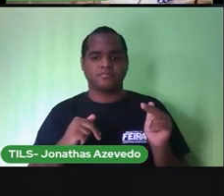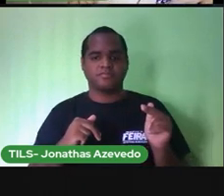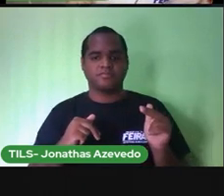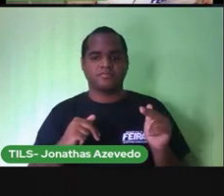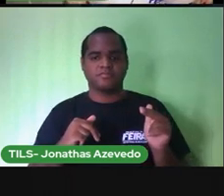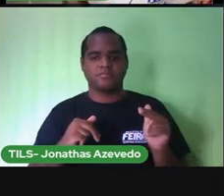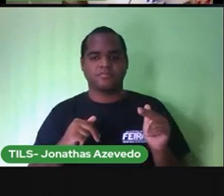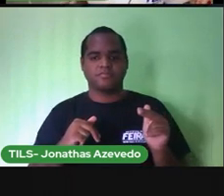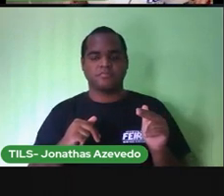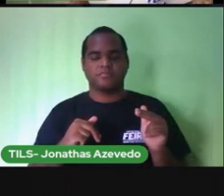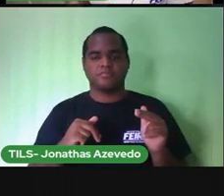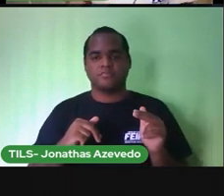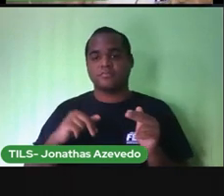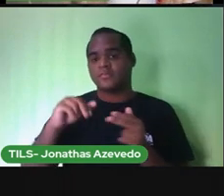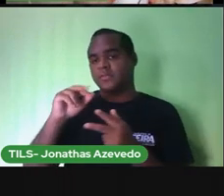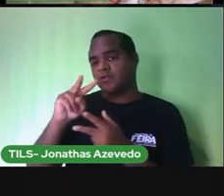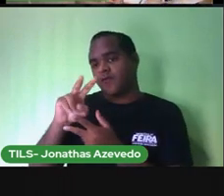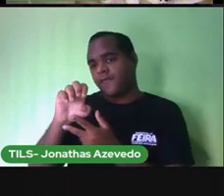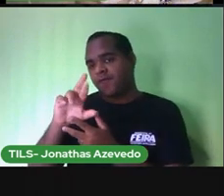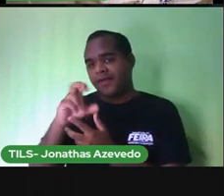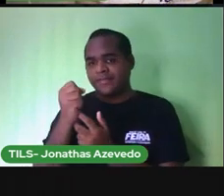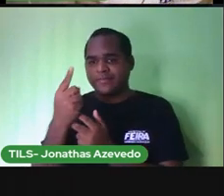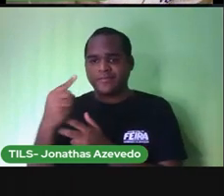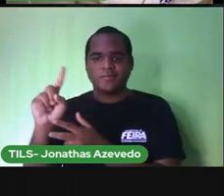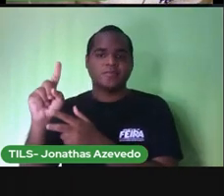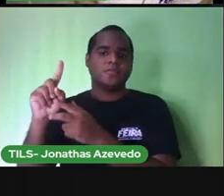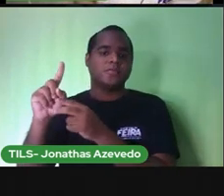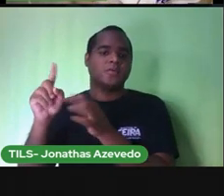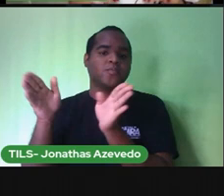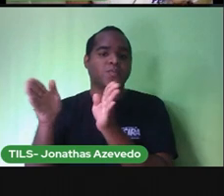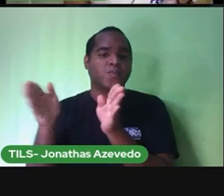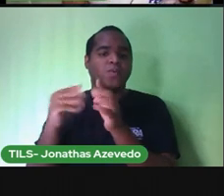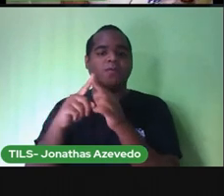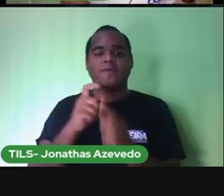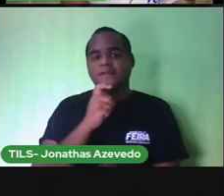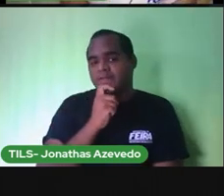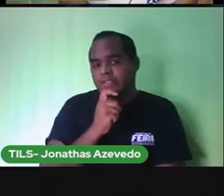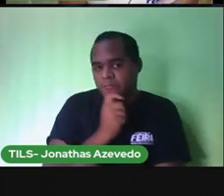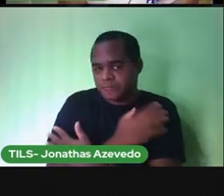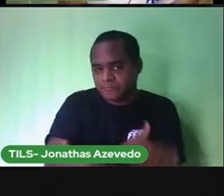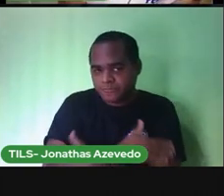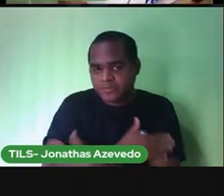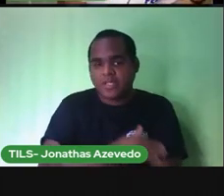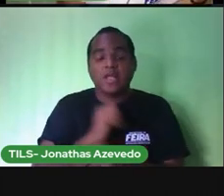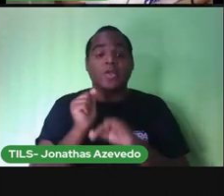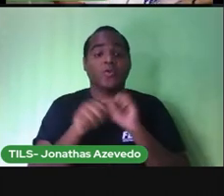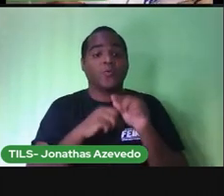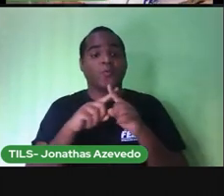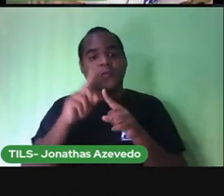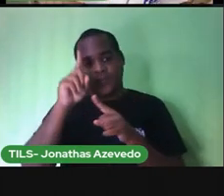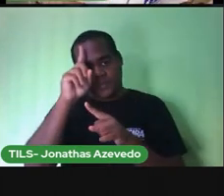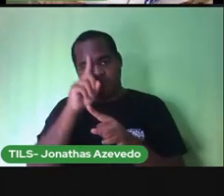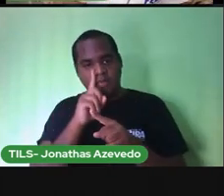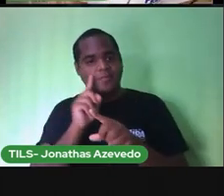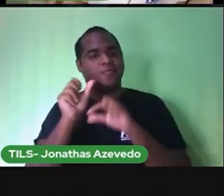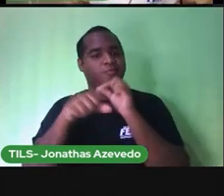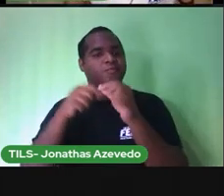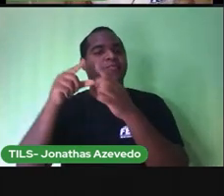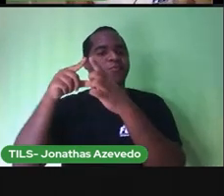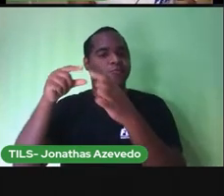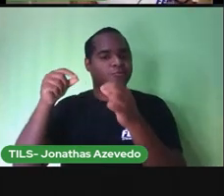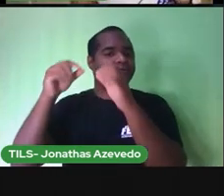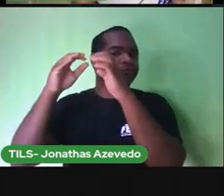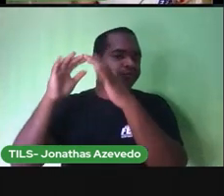verão e o inverno. Os dias são curtos, as folhas ficam amarelas e caem das árvores